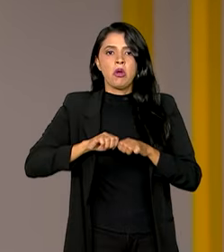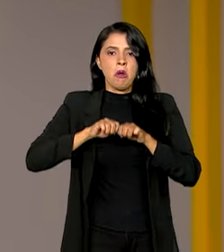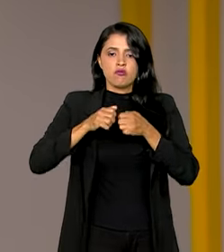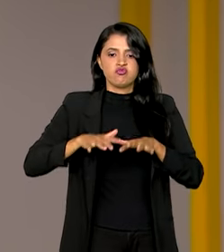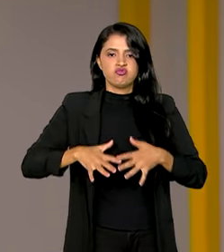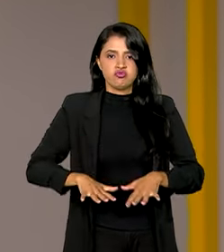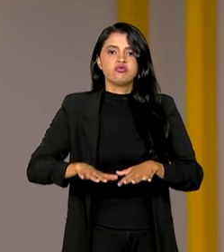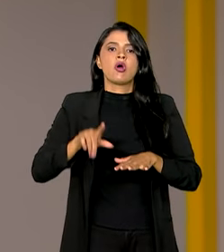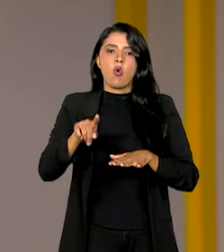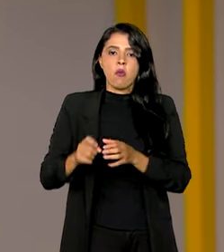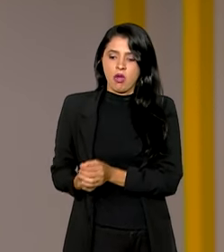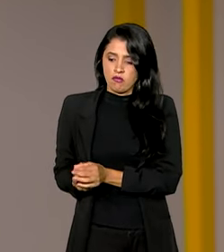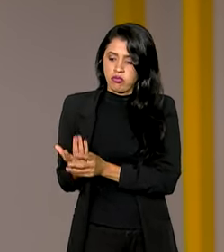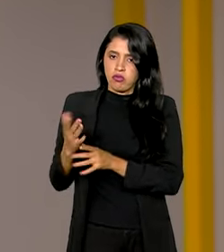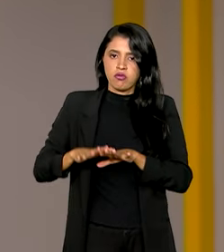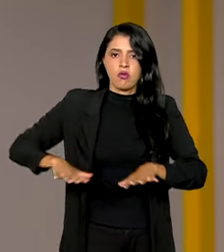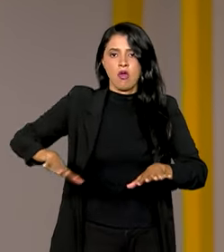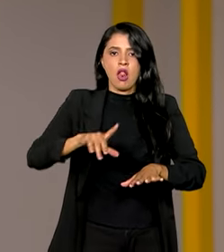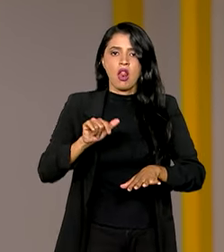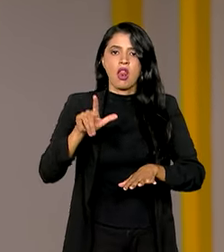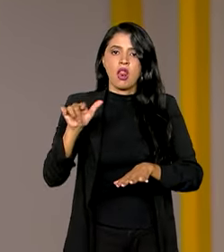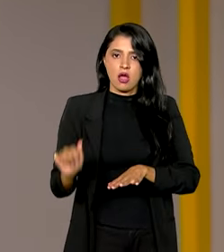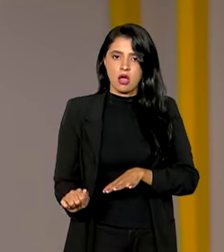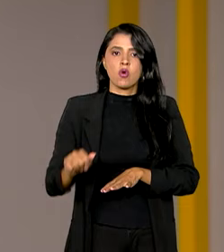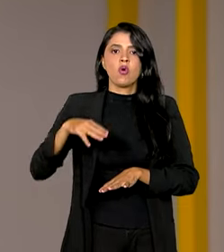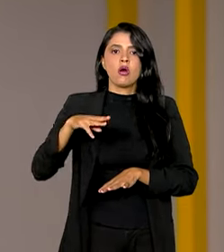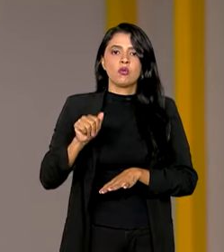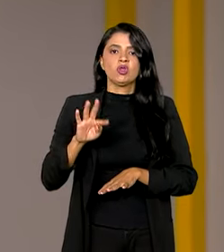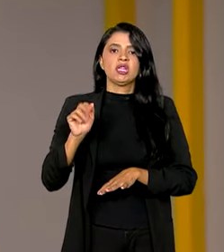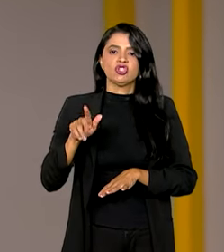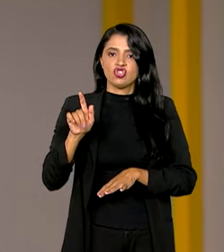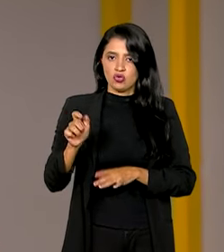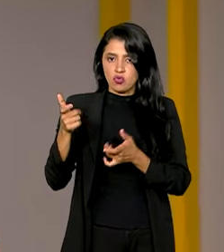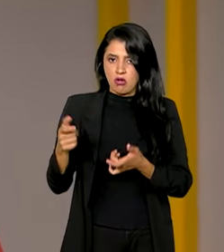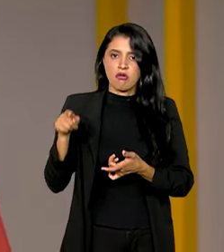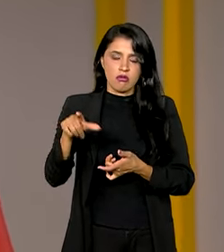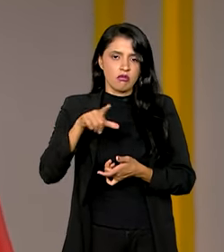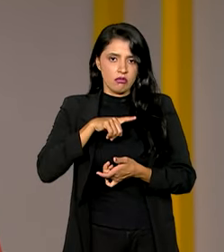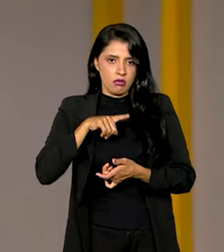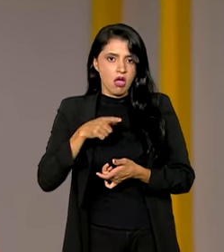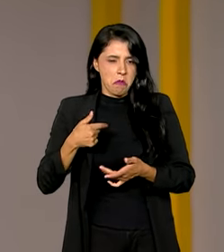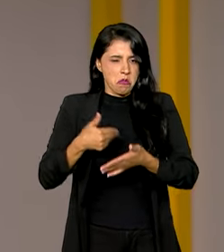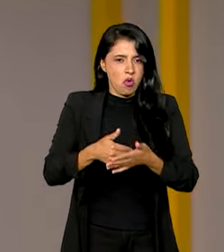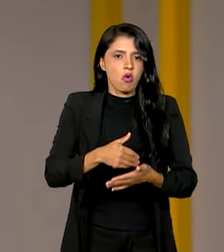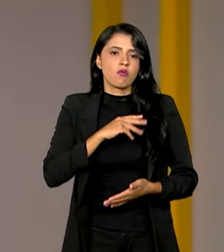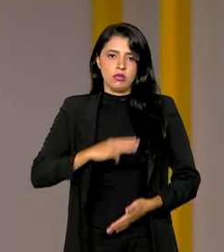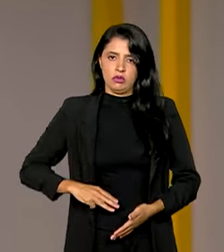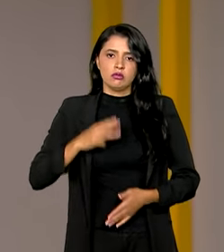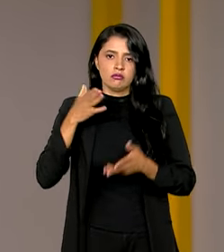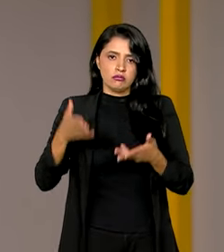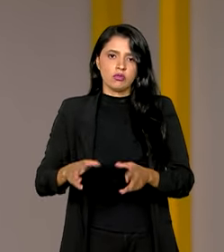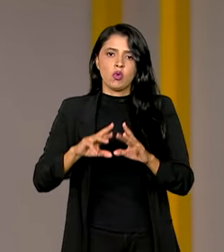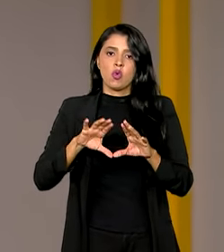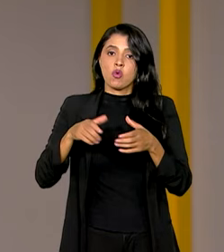de colapso de uma mina na Lagoa Mundau, no bairro do Mutange. Agora há pouco, o ministro Renan Filho participou de